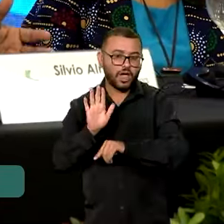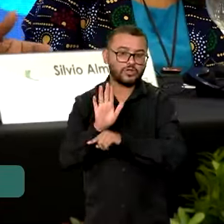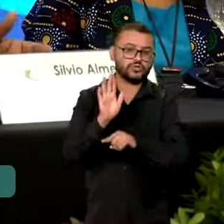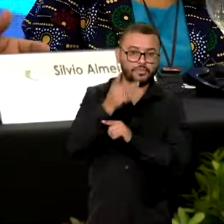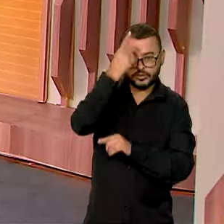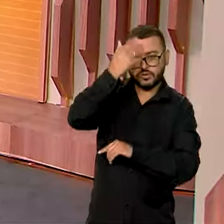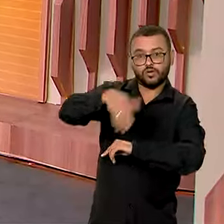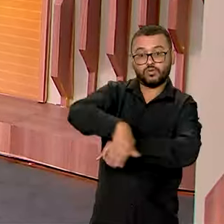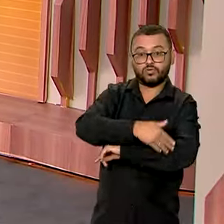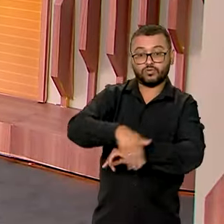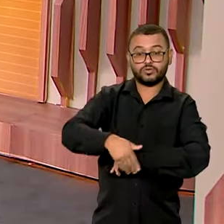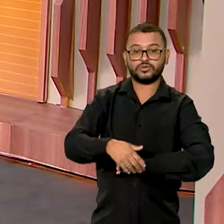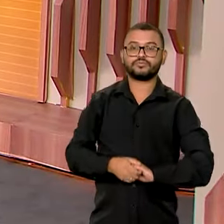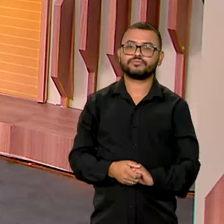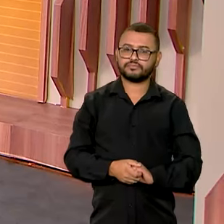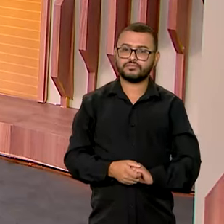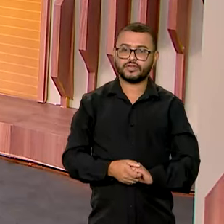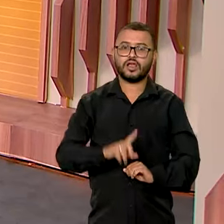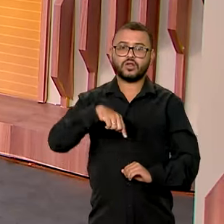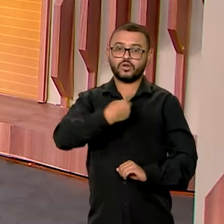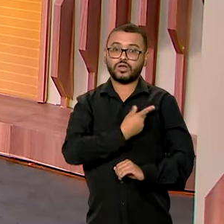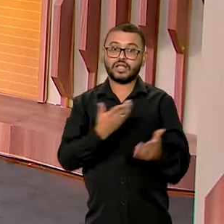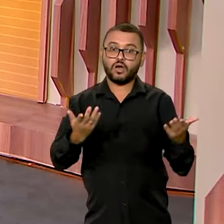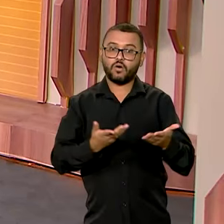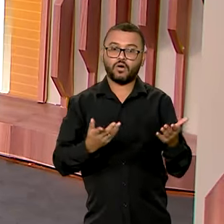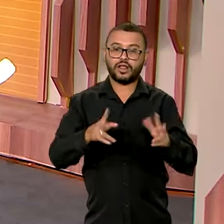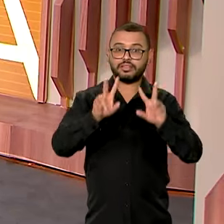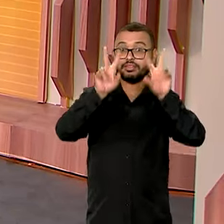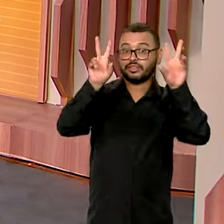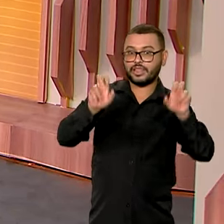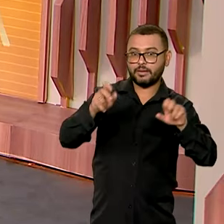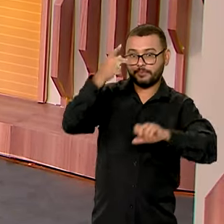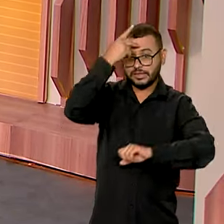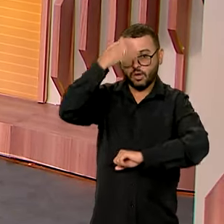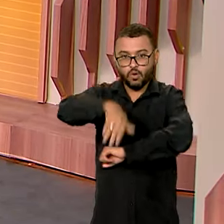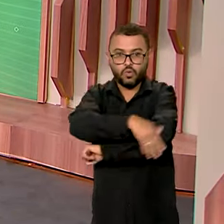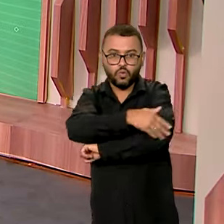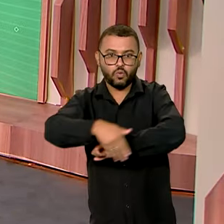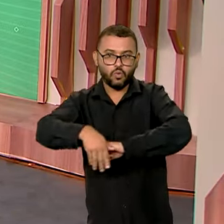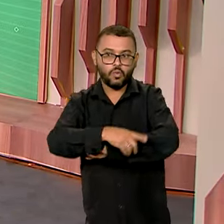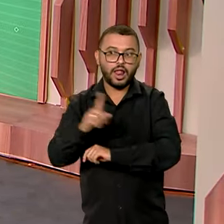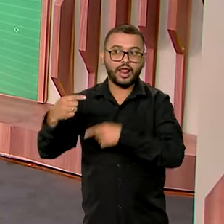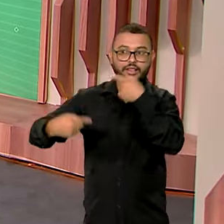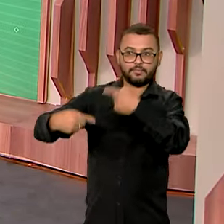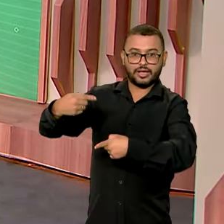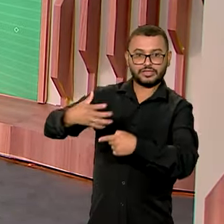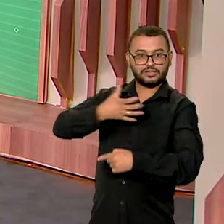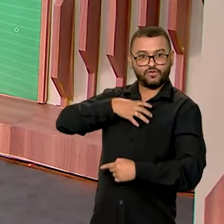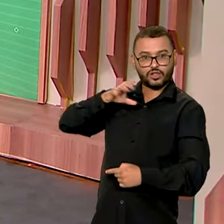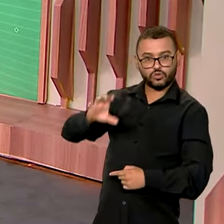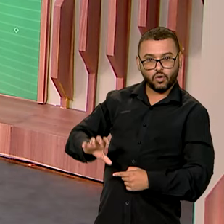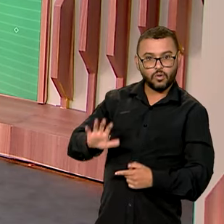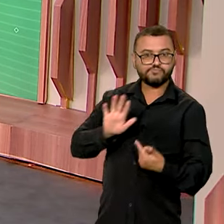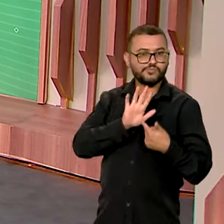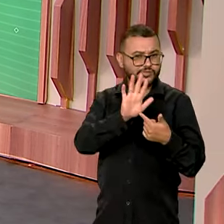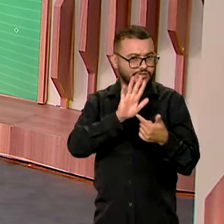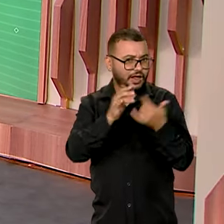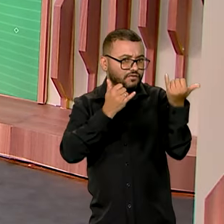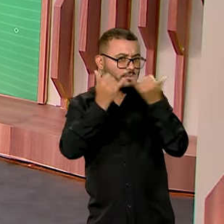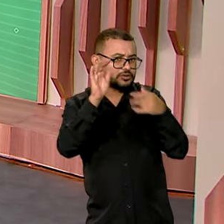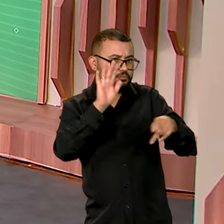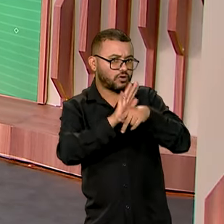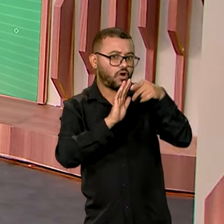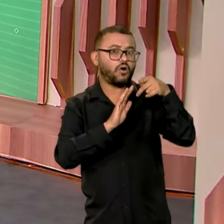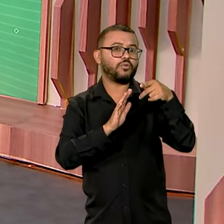população. E aí, a gente aproveita esse debate sobre a população de rua realizado em Salvador para trazer algumas informações